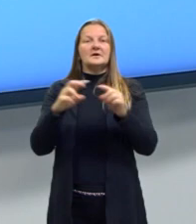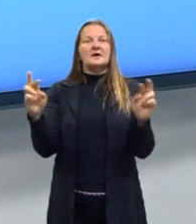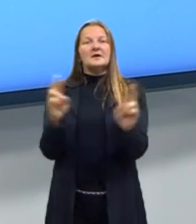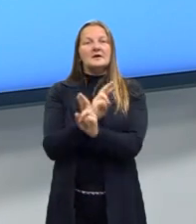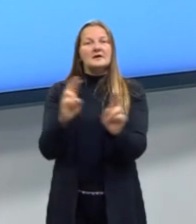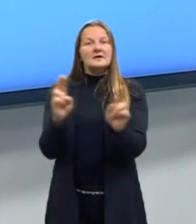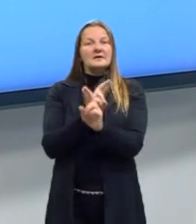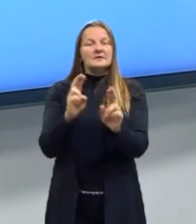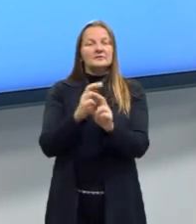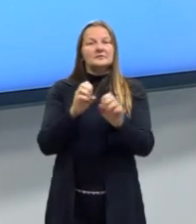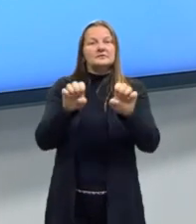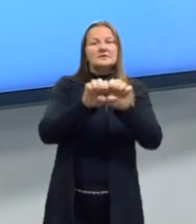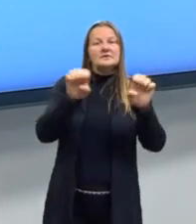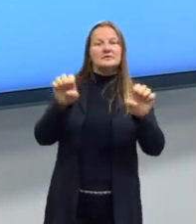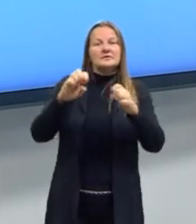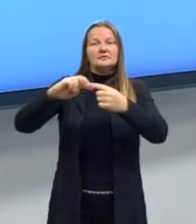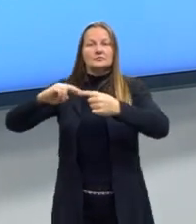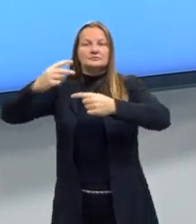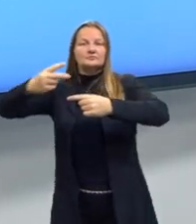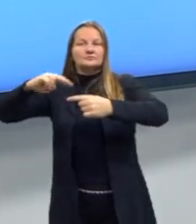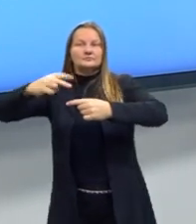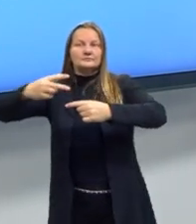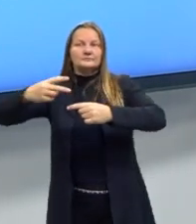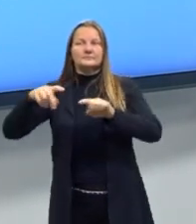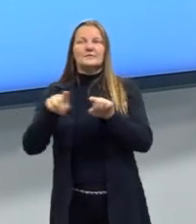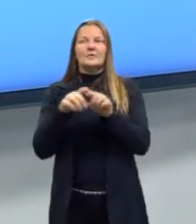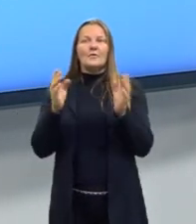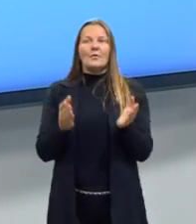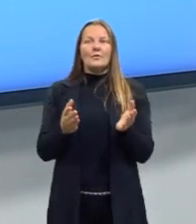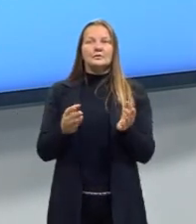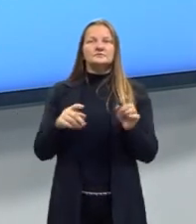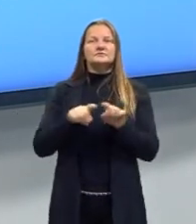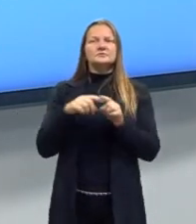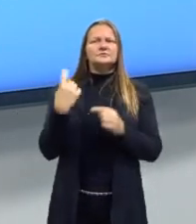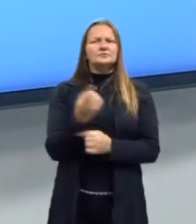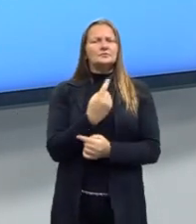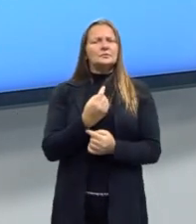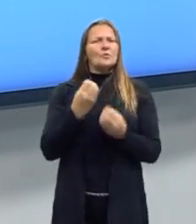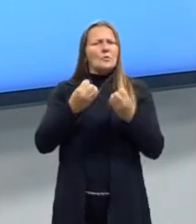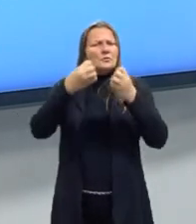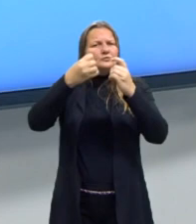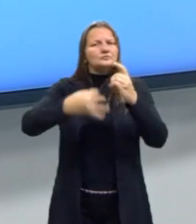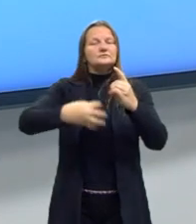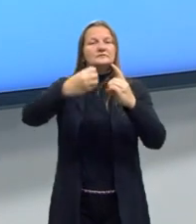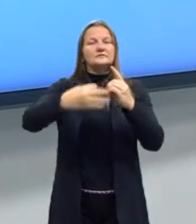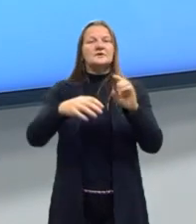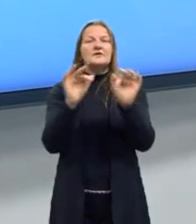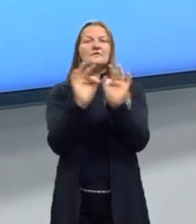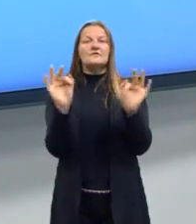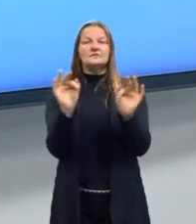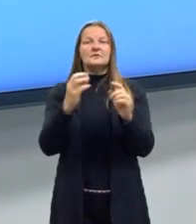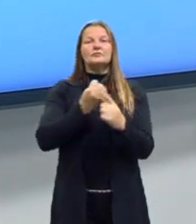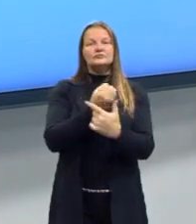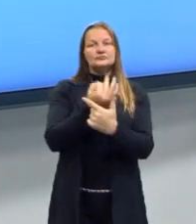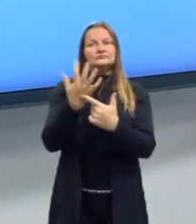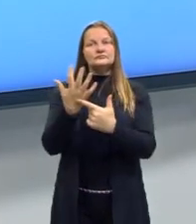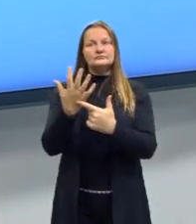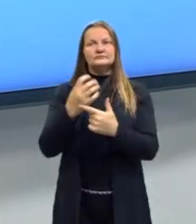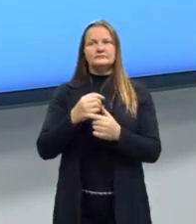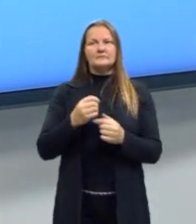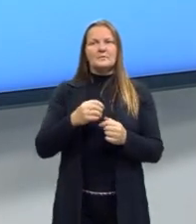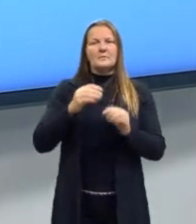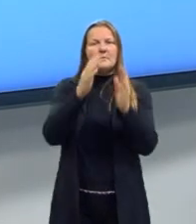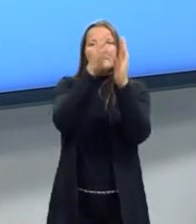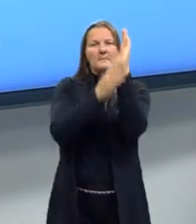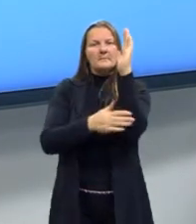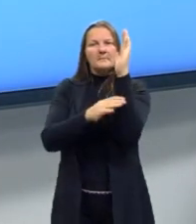delas com as equações exponenciais e hoje nós vamos ver então como definir uma função logarítmica, o plano